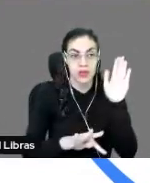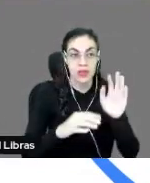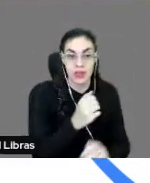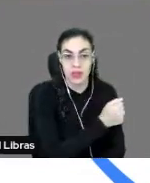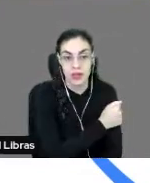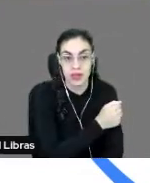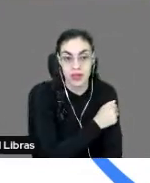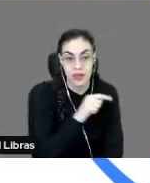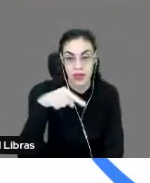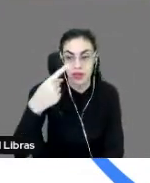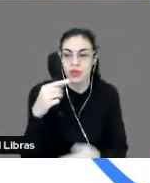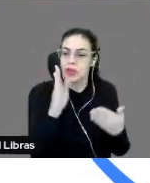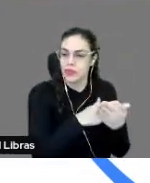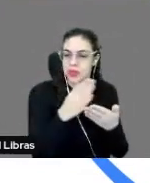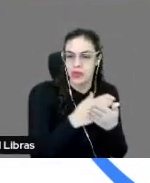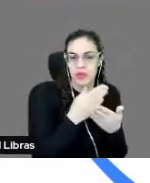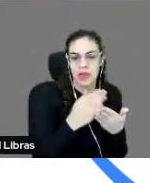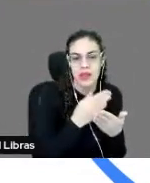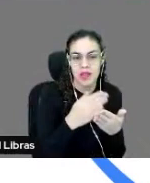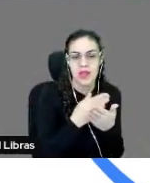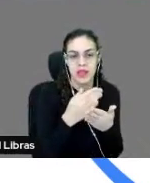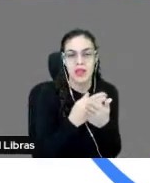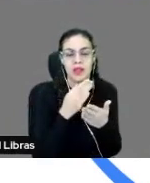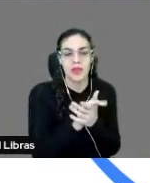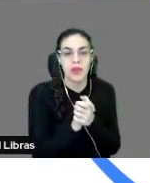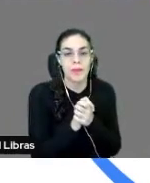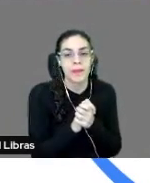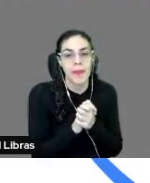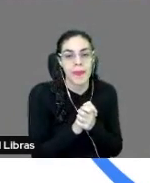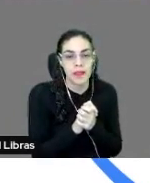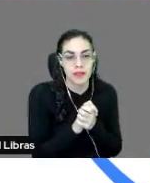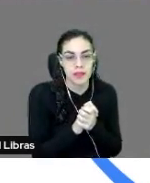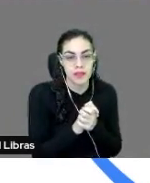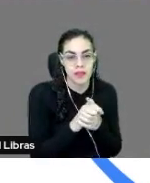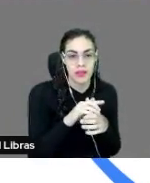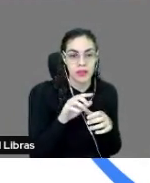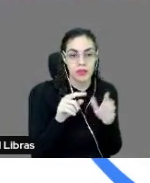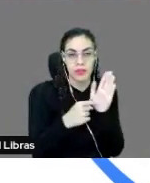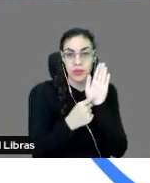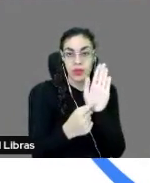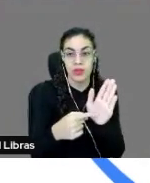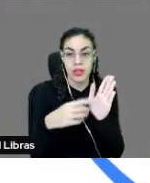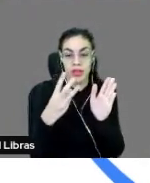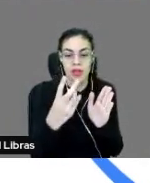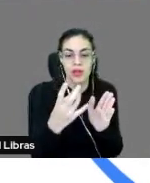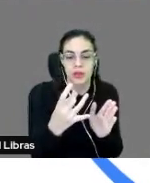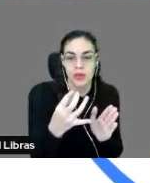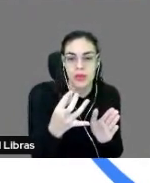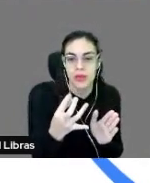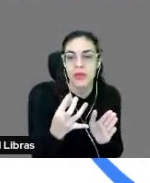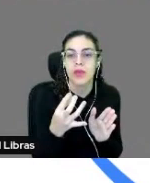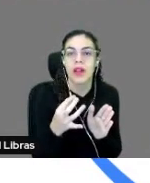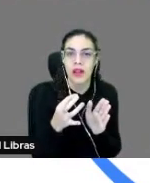e as outras fontes, né? Seja uma página da web, seja um livro, ele vai destacar quantas passagens tem, né? Que